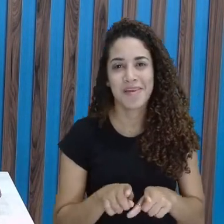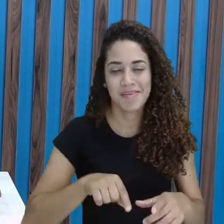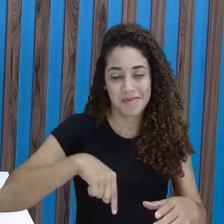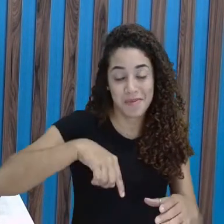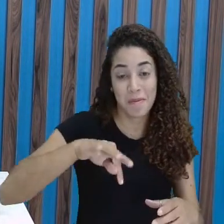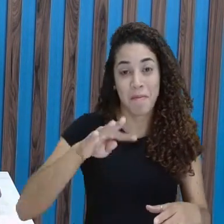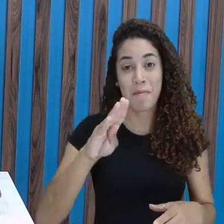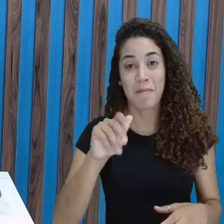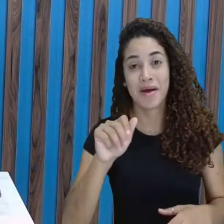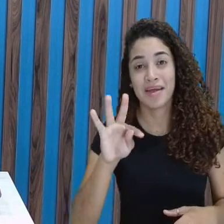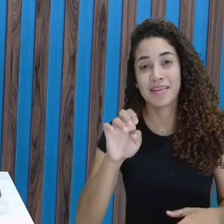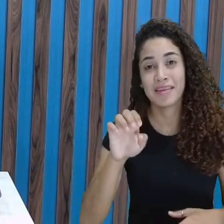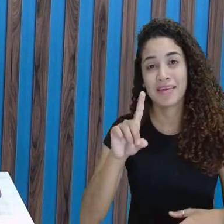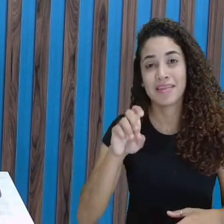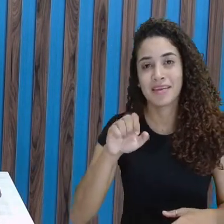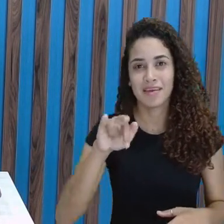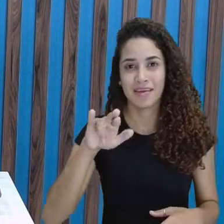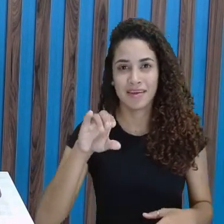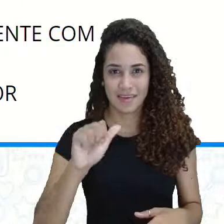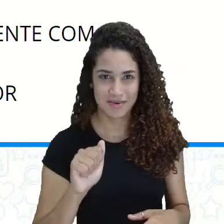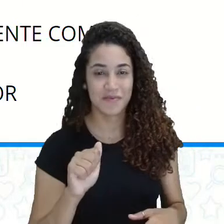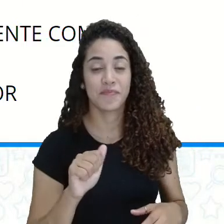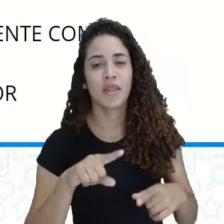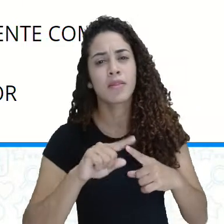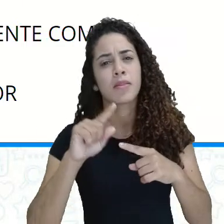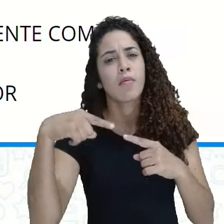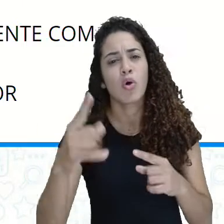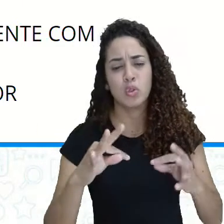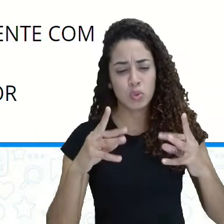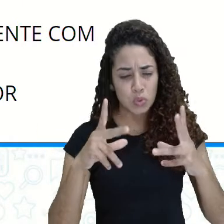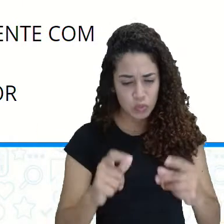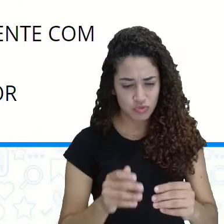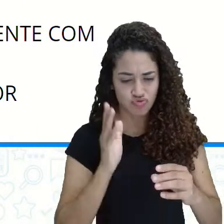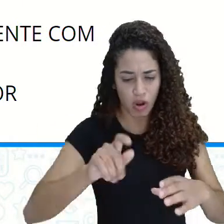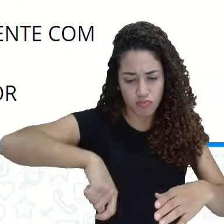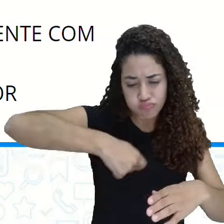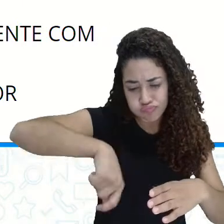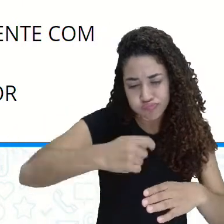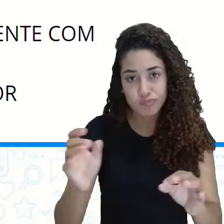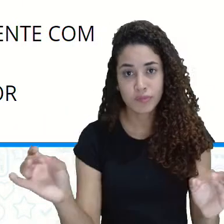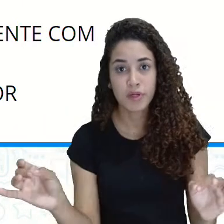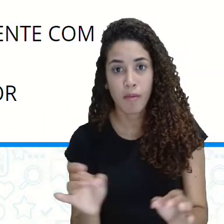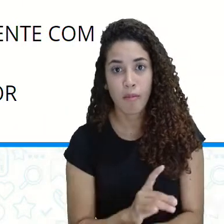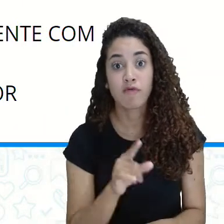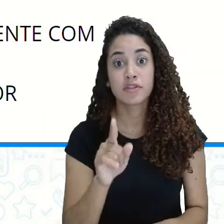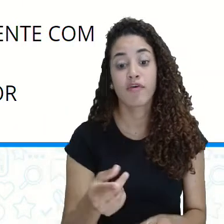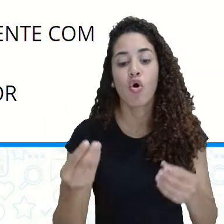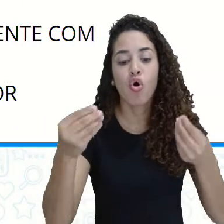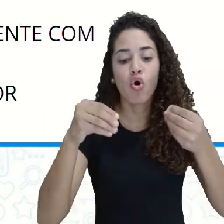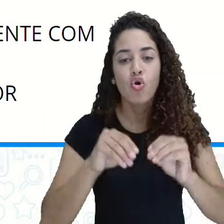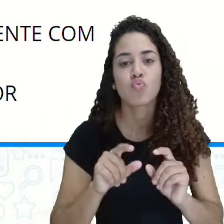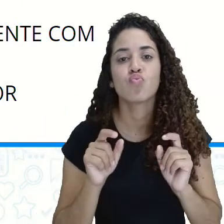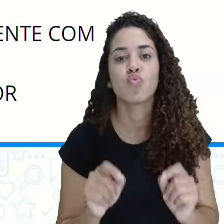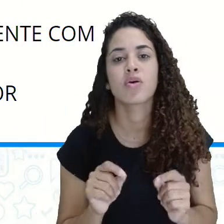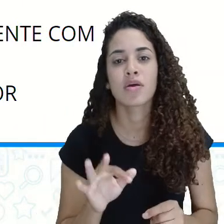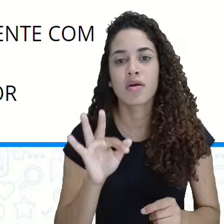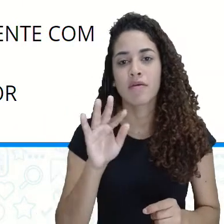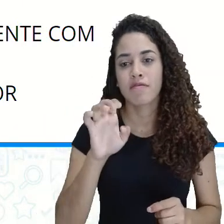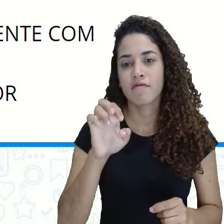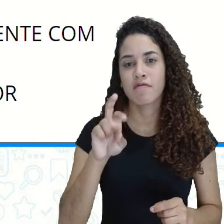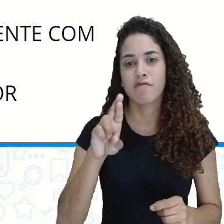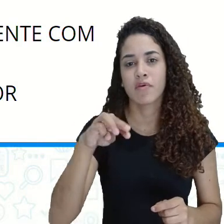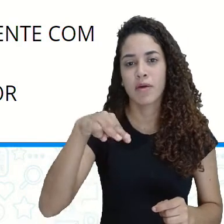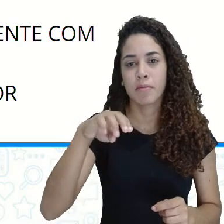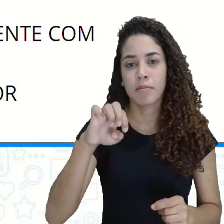Depois de tudo isso, que estiver tudo bem homogêneo, você vai acrescentar o fermento e misturar